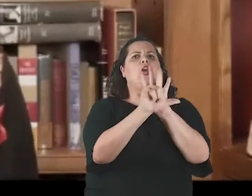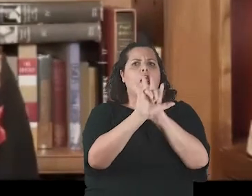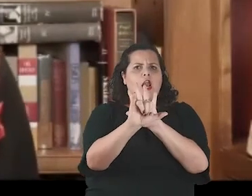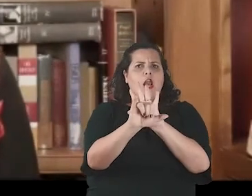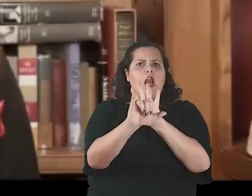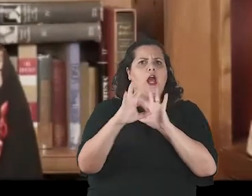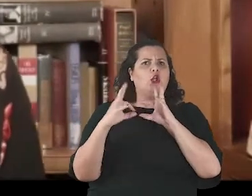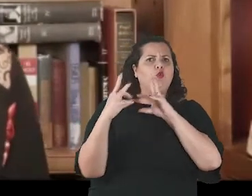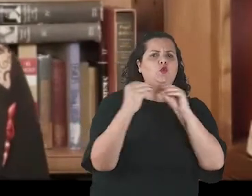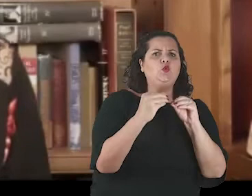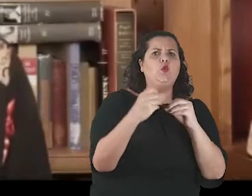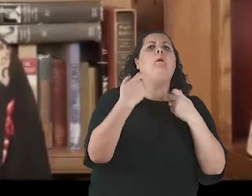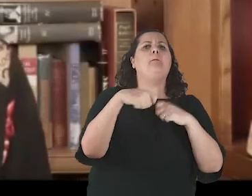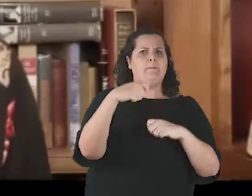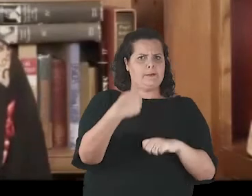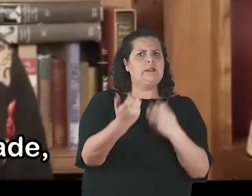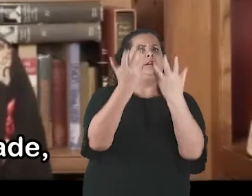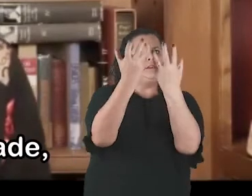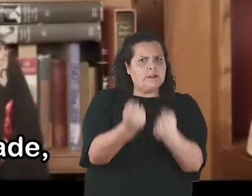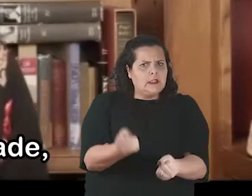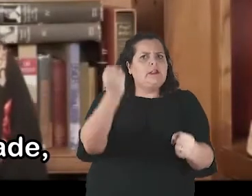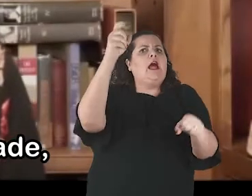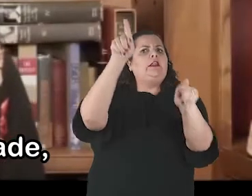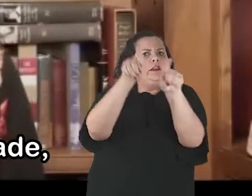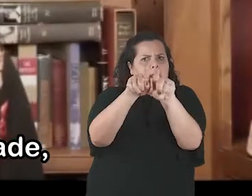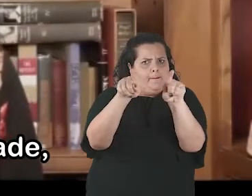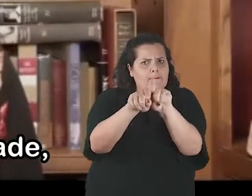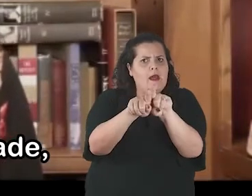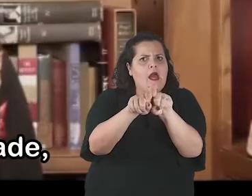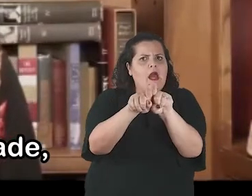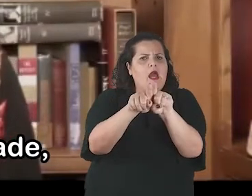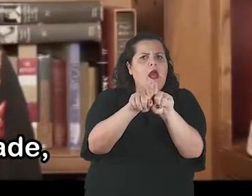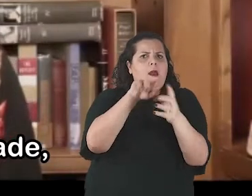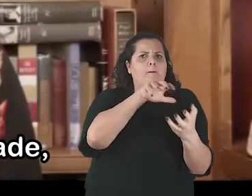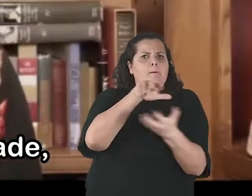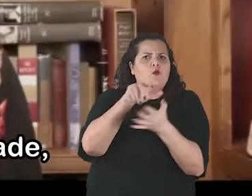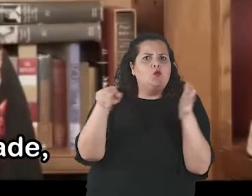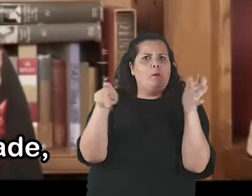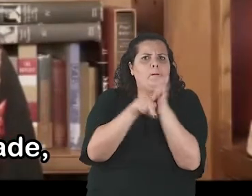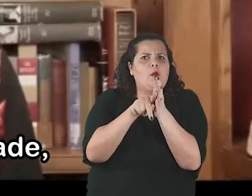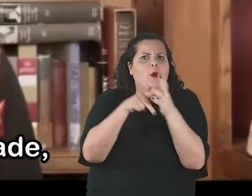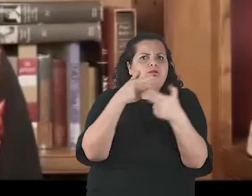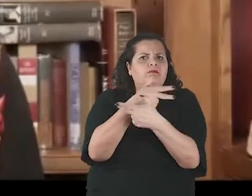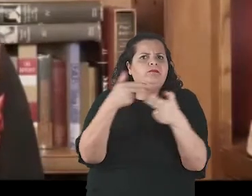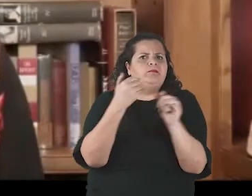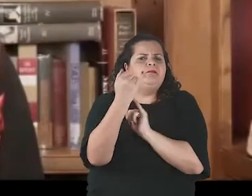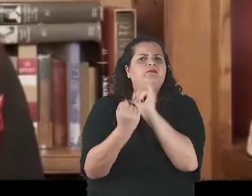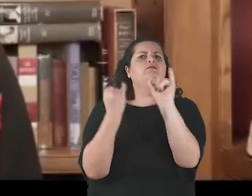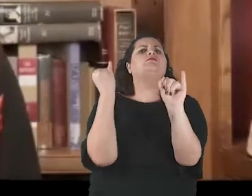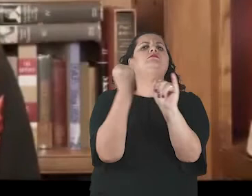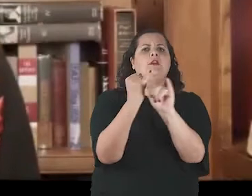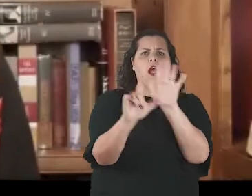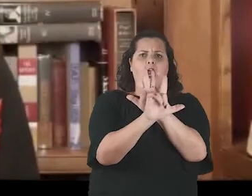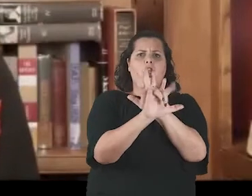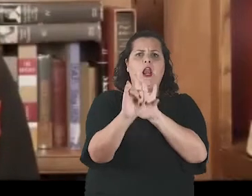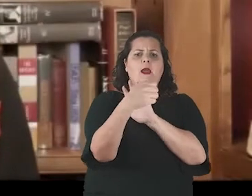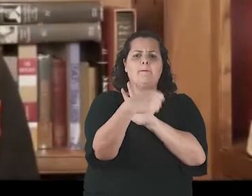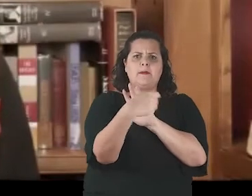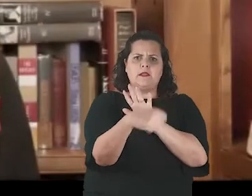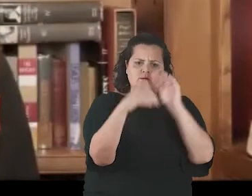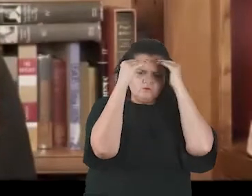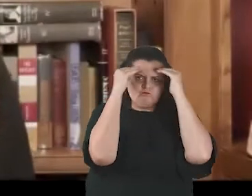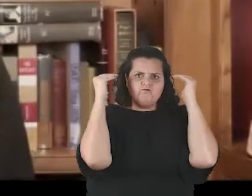nossos direitos e leis devem ser válidos em qualquer domínio da sociedade, sem exceções,